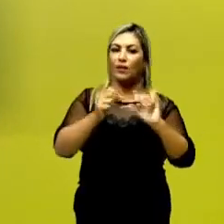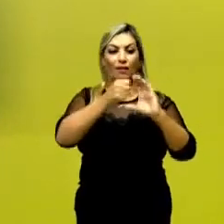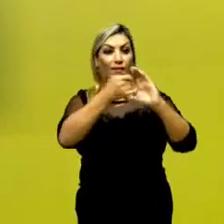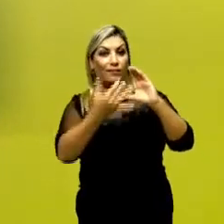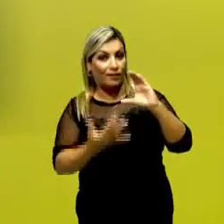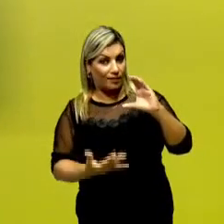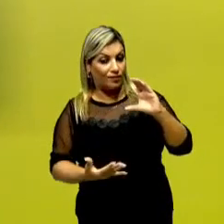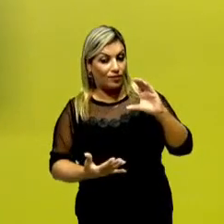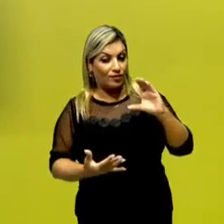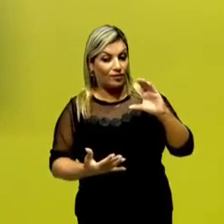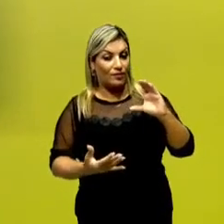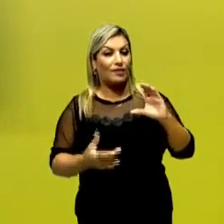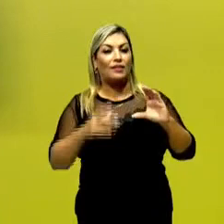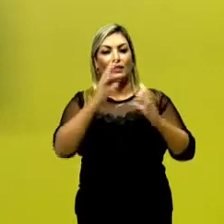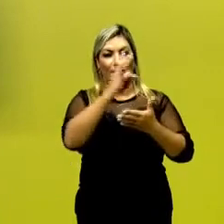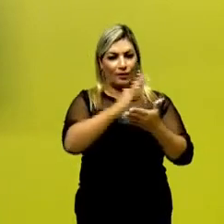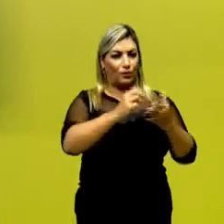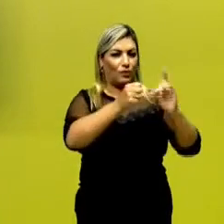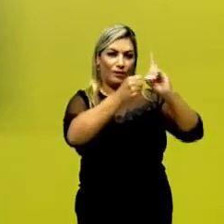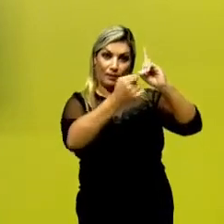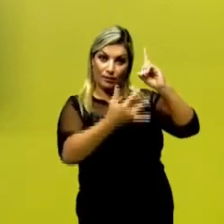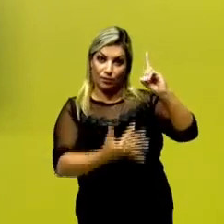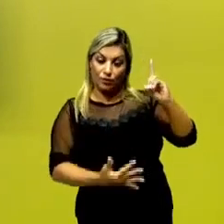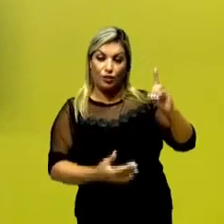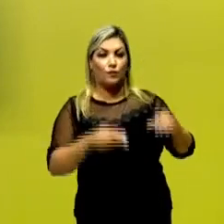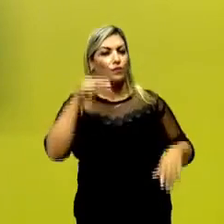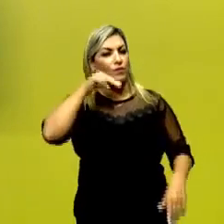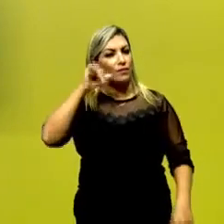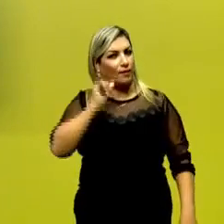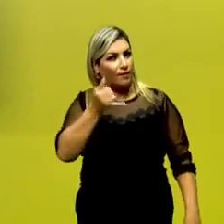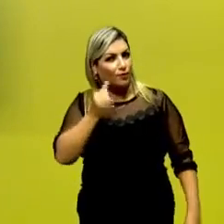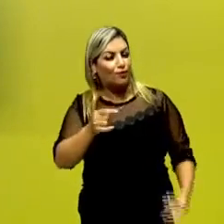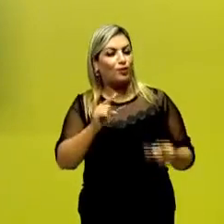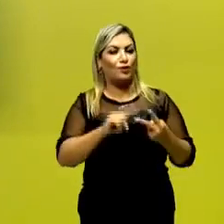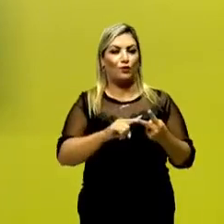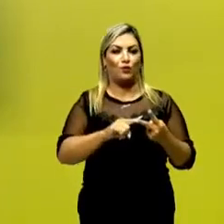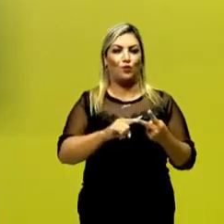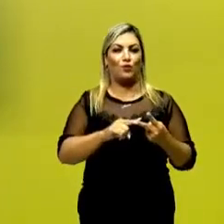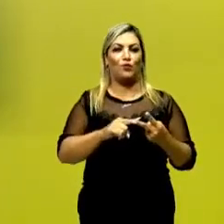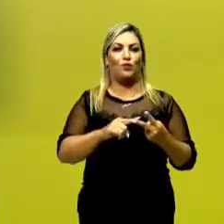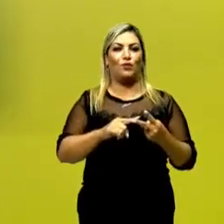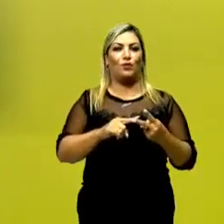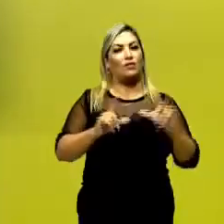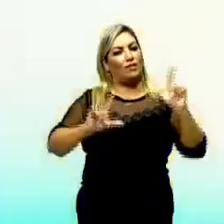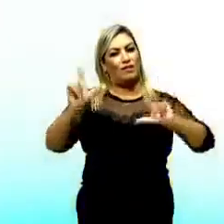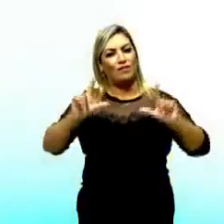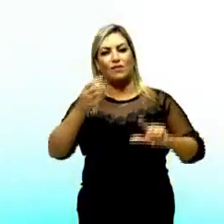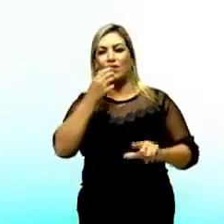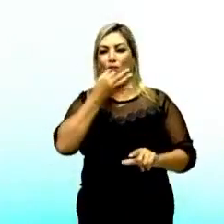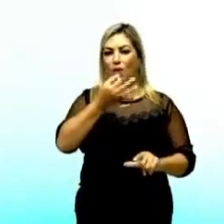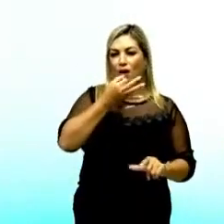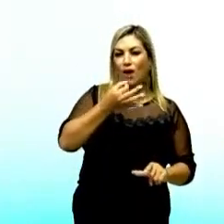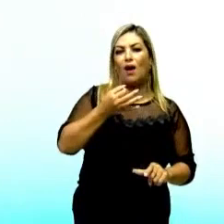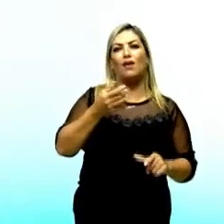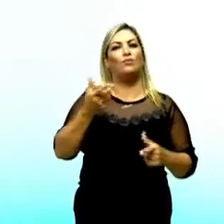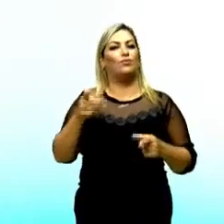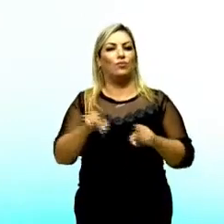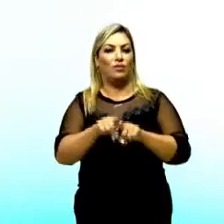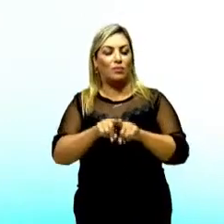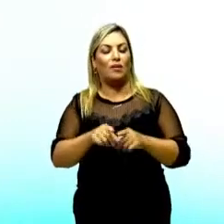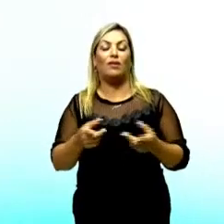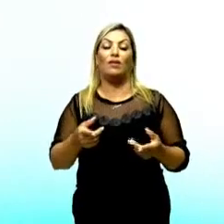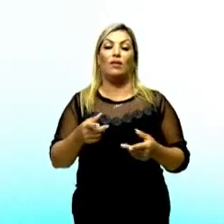características, são textos descritivos, narrativos, vinculado nos meios de comunicação, linguagem